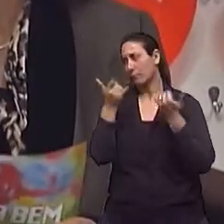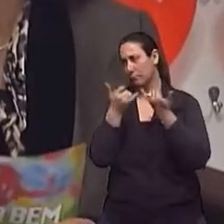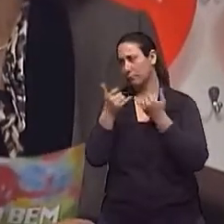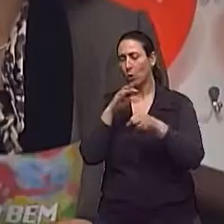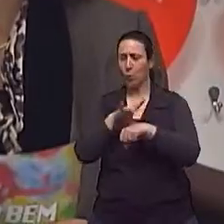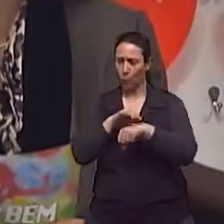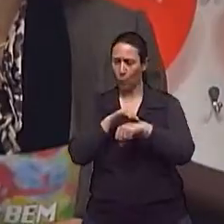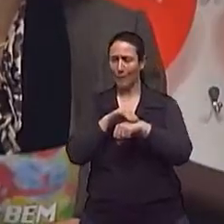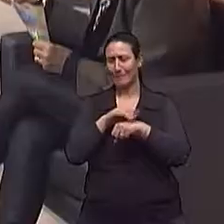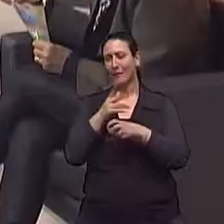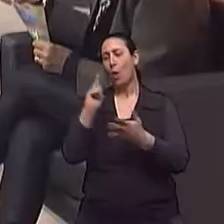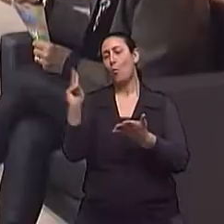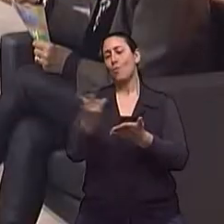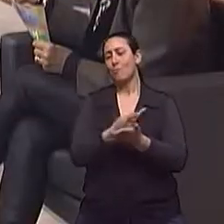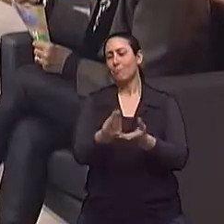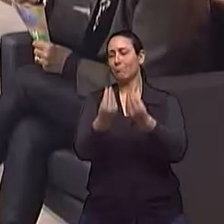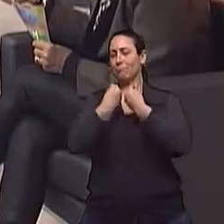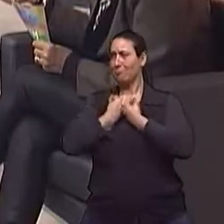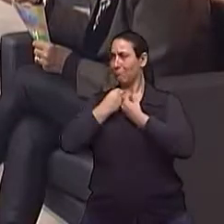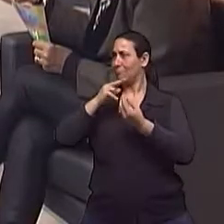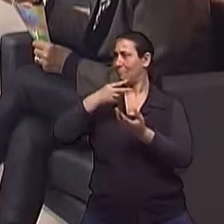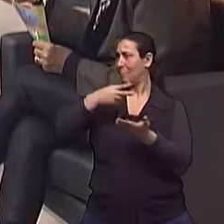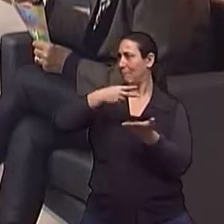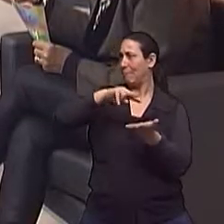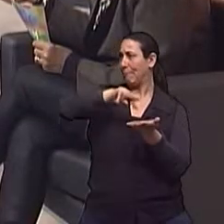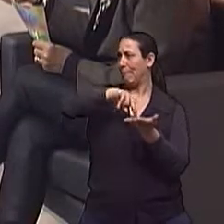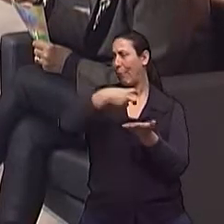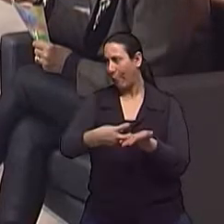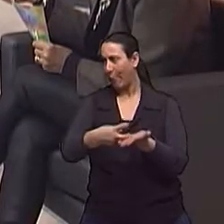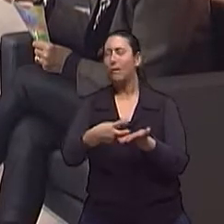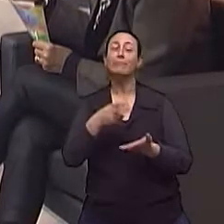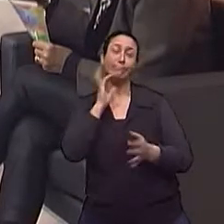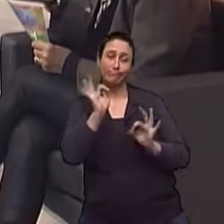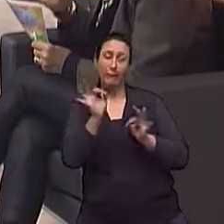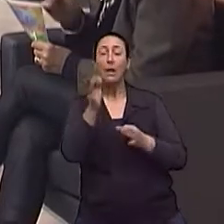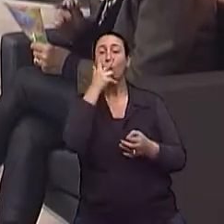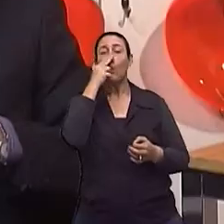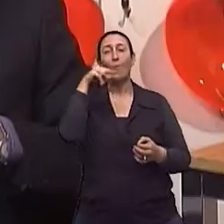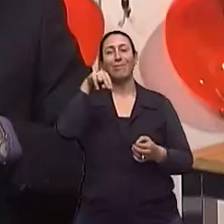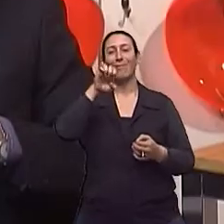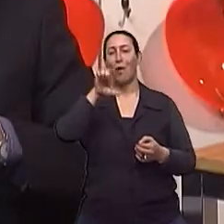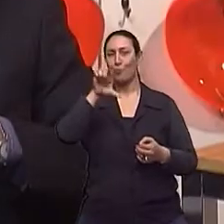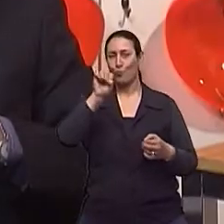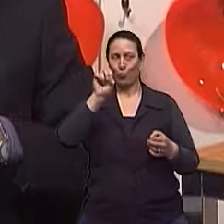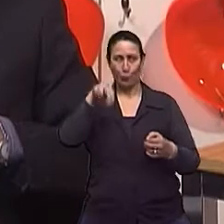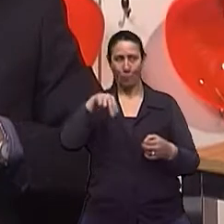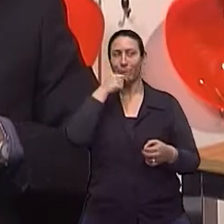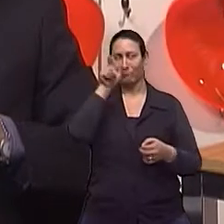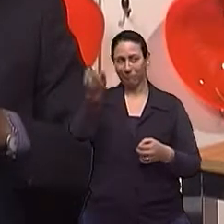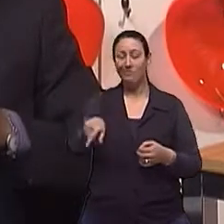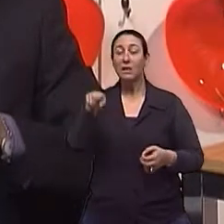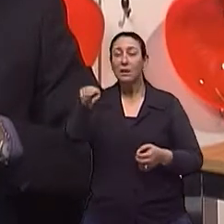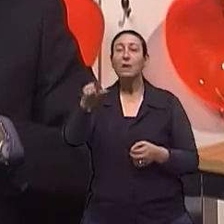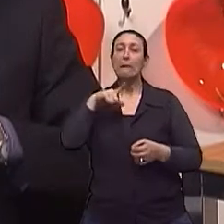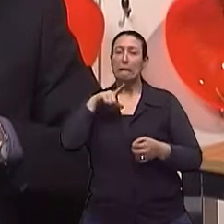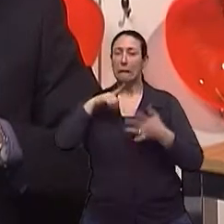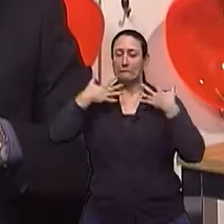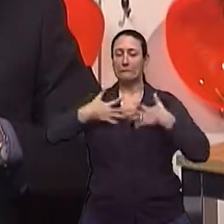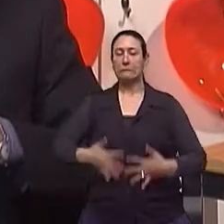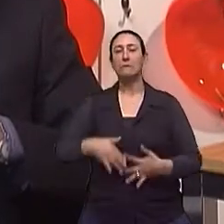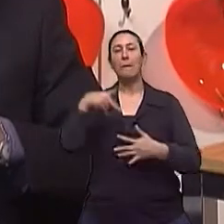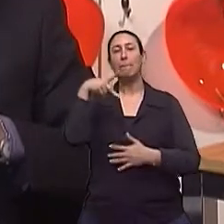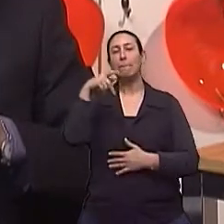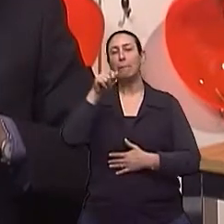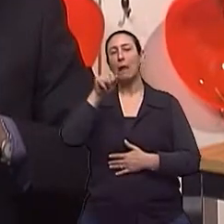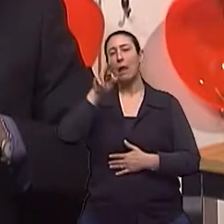acelerou a queda, não foi isso, doutor? Exato. No caso do seu Nelson, ele tem doença de Parkinson, né? Assim como a doença de Parkinson, outras